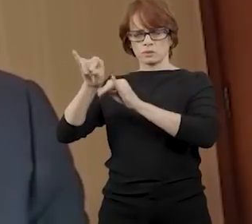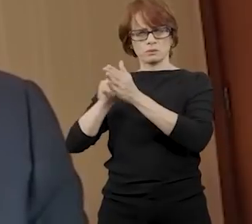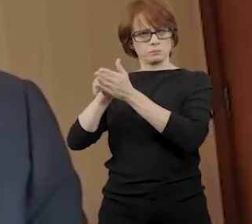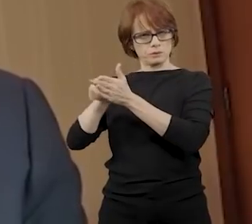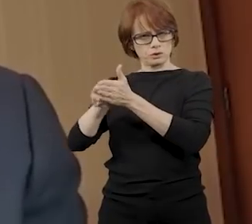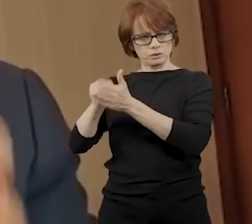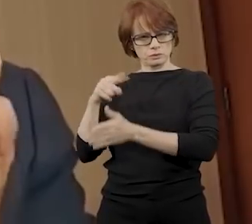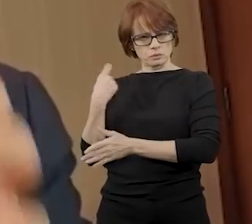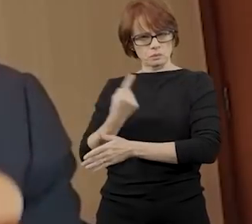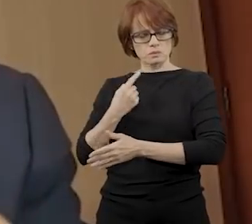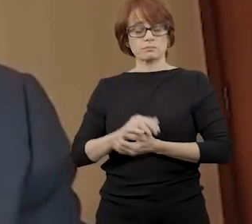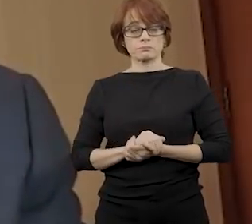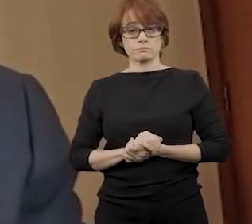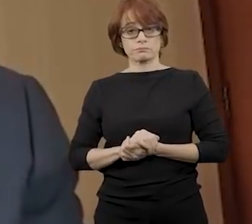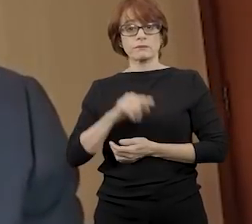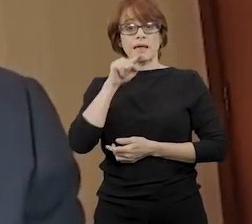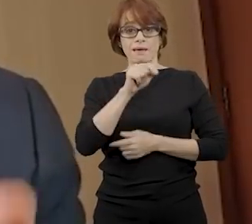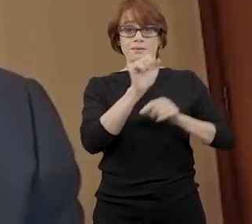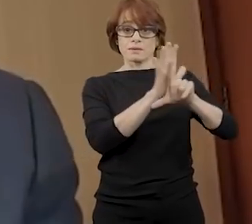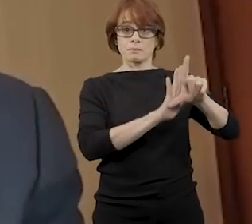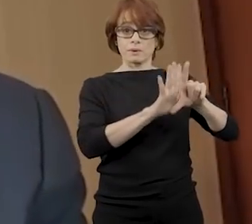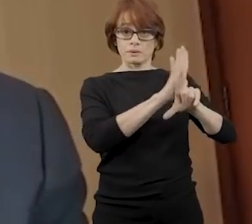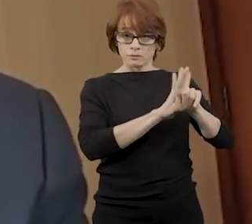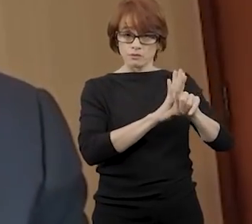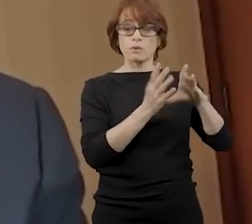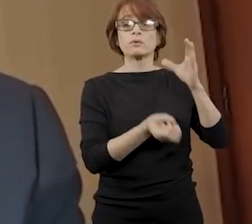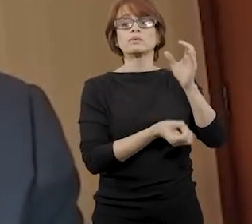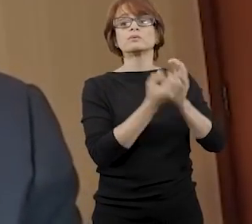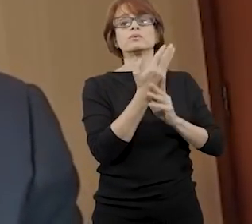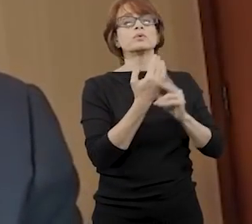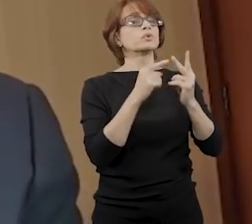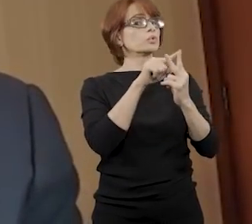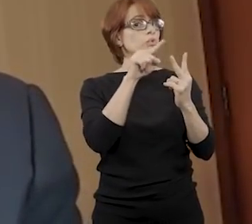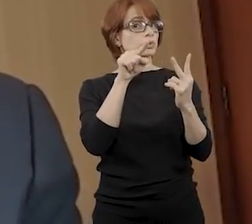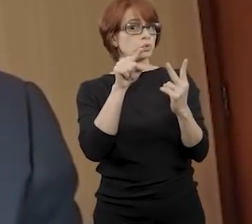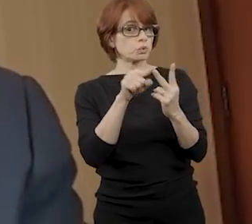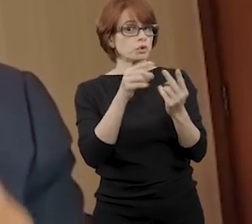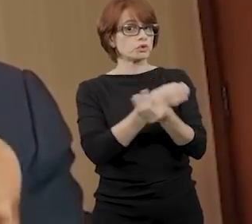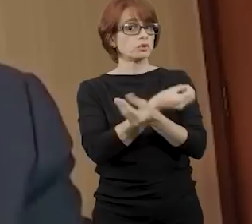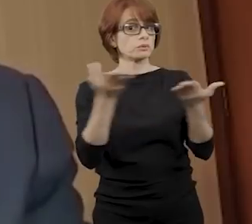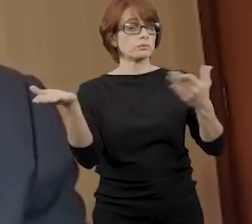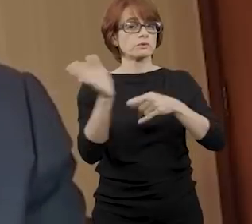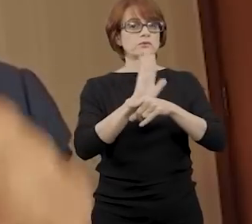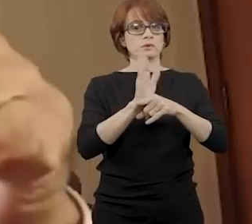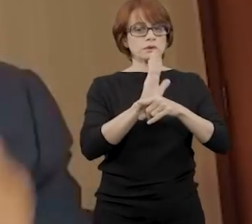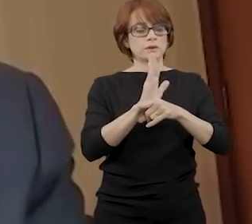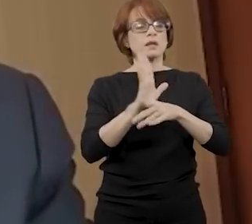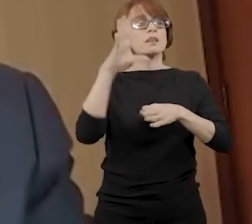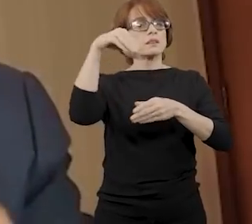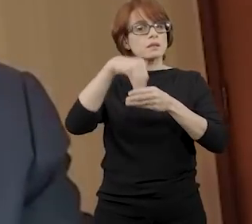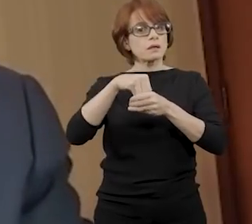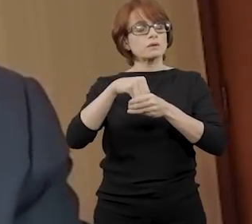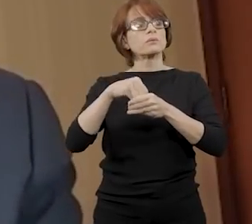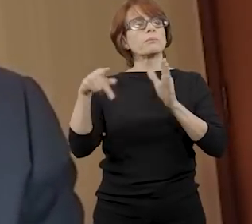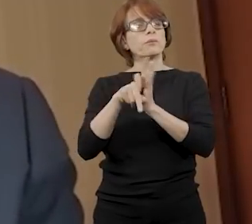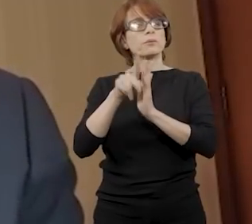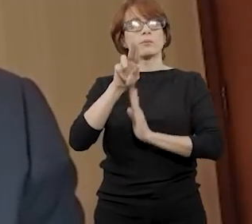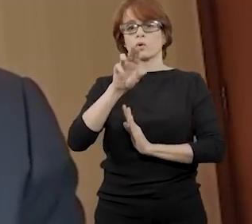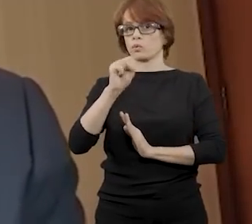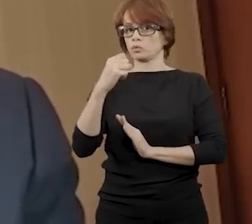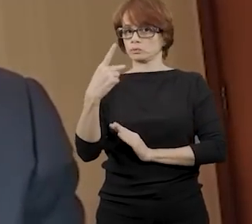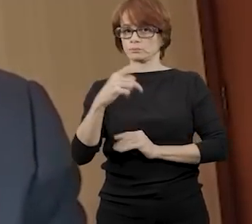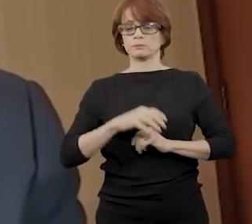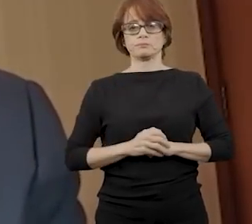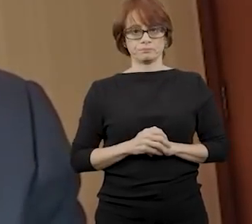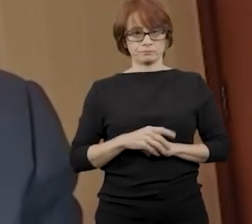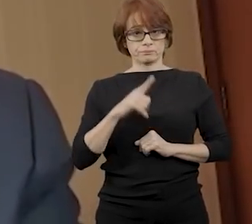Esta plataforma inicial deu origem a dois serviços de distribuição de vídeos produzidos na própria Universidade de São Paulo,